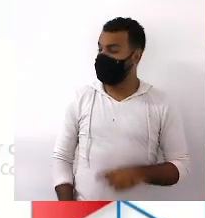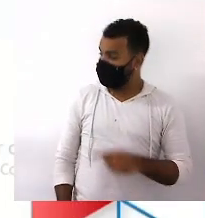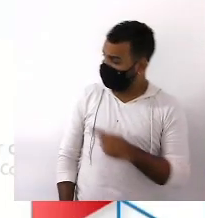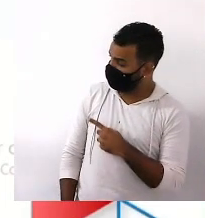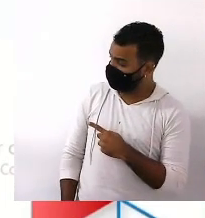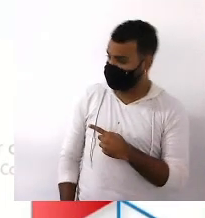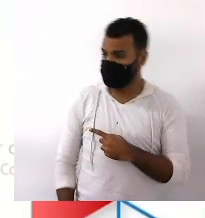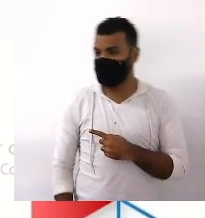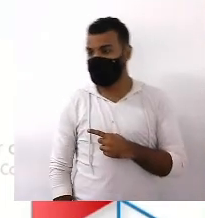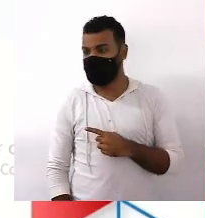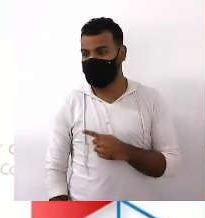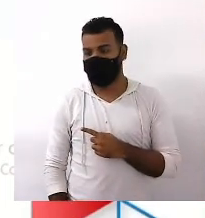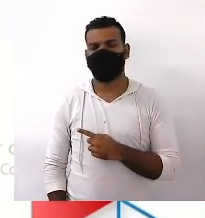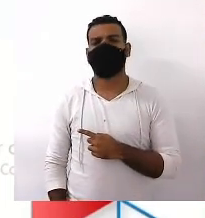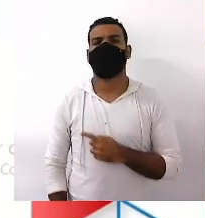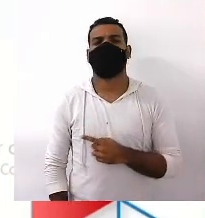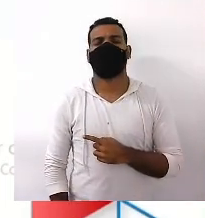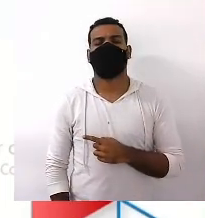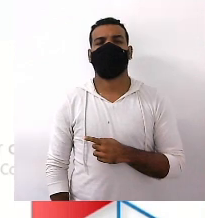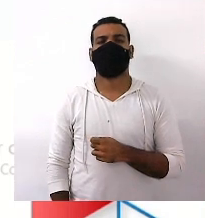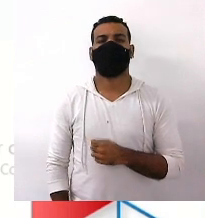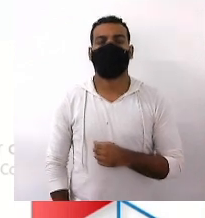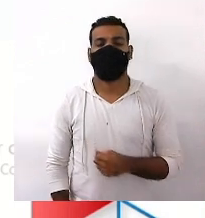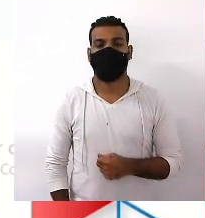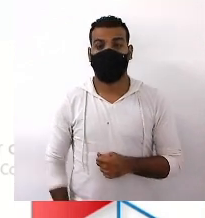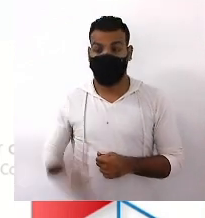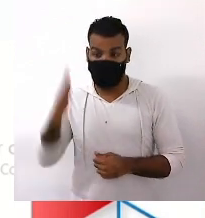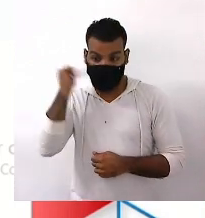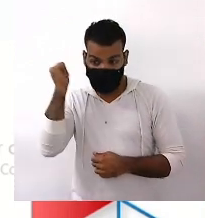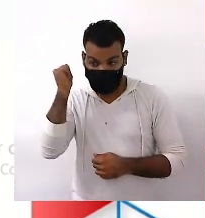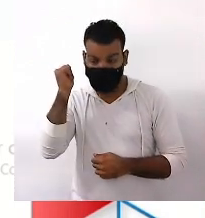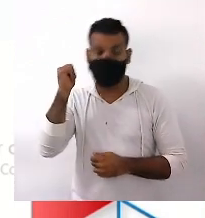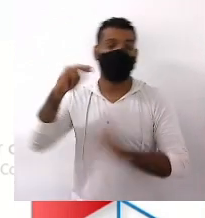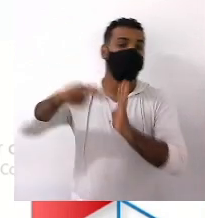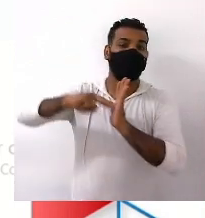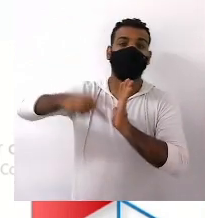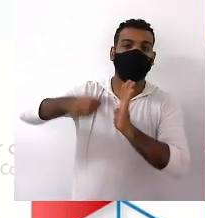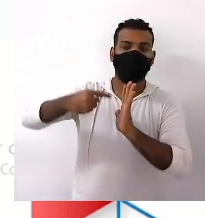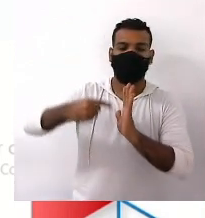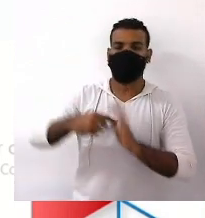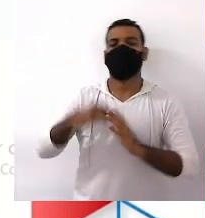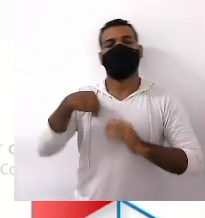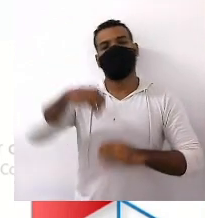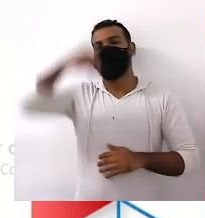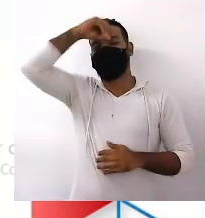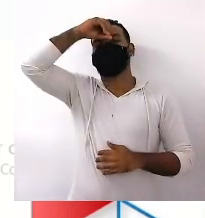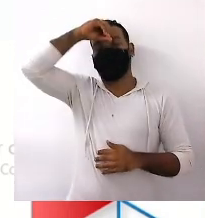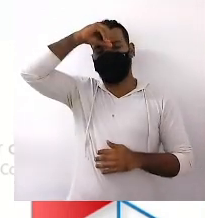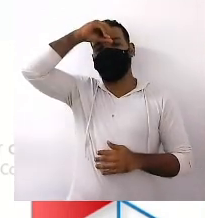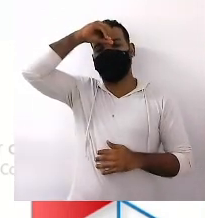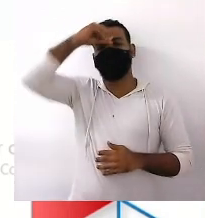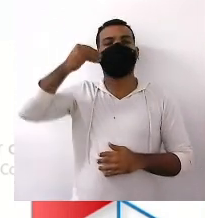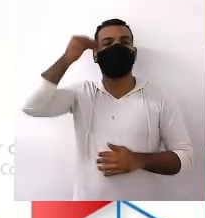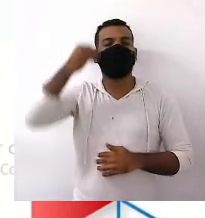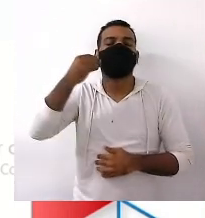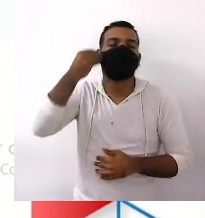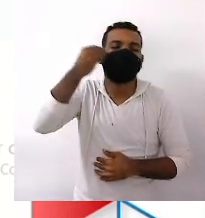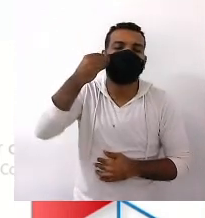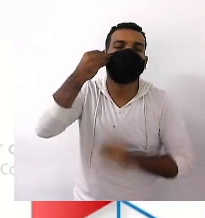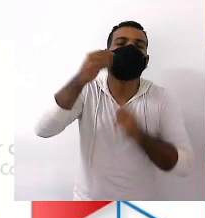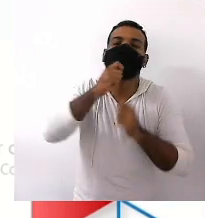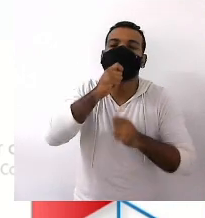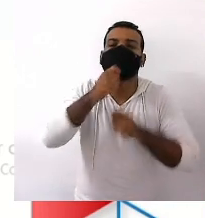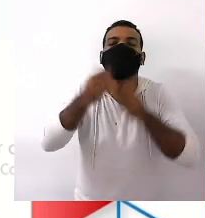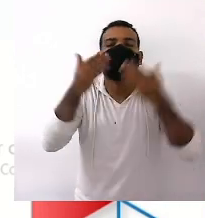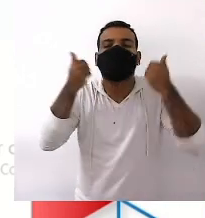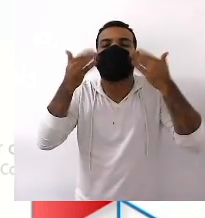Confúcio Olha só, o saber é saber que nada se sabe Esta é a definição do verdadeiro conhecimento